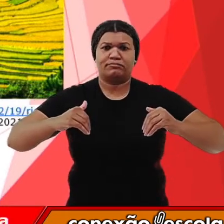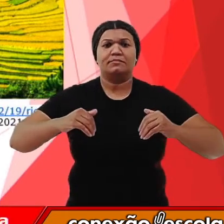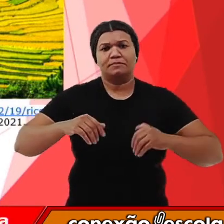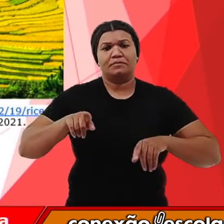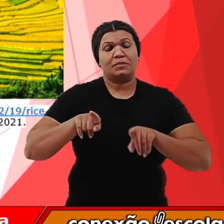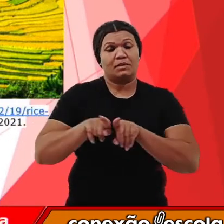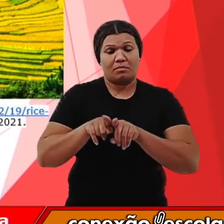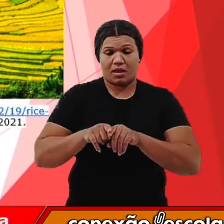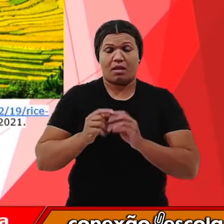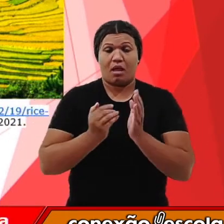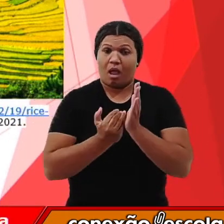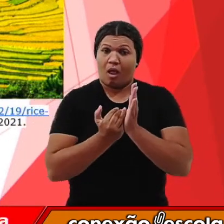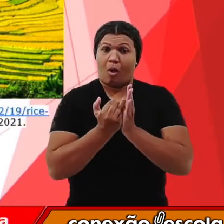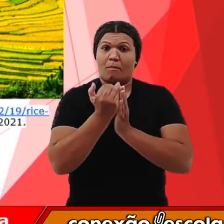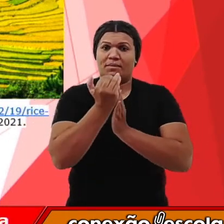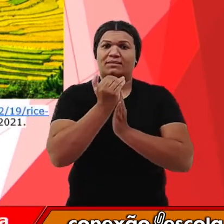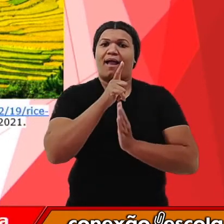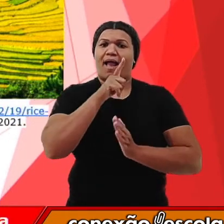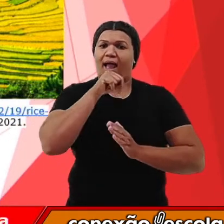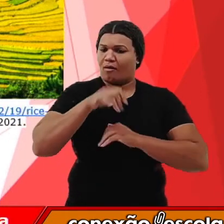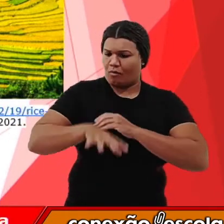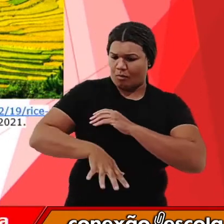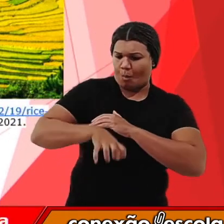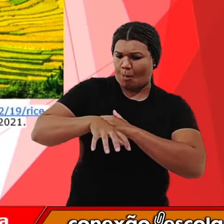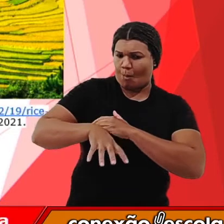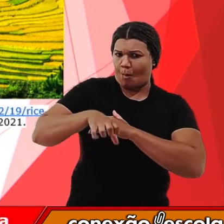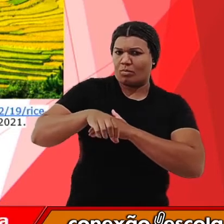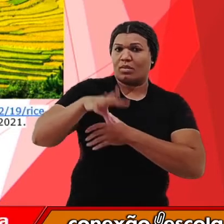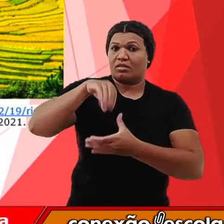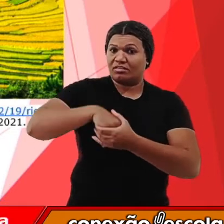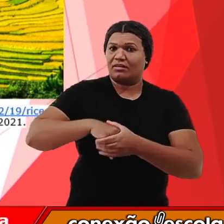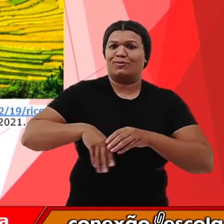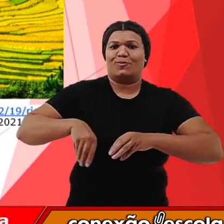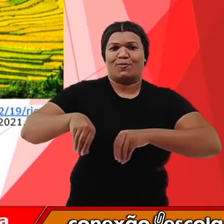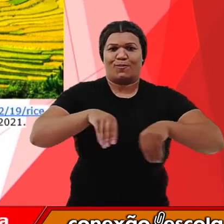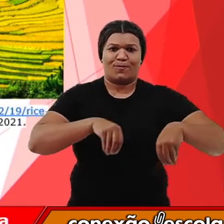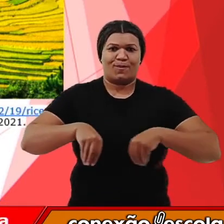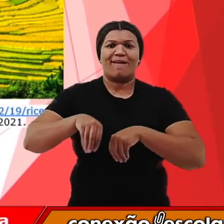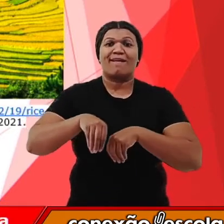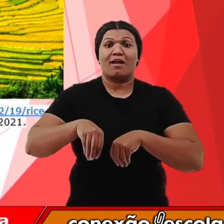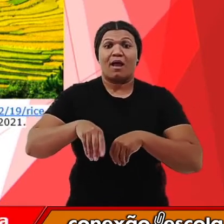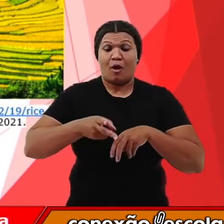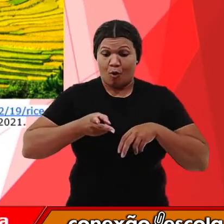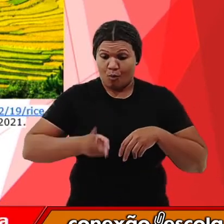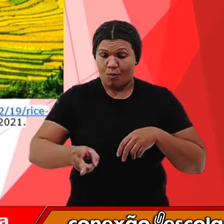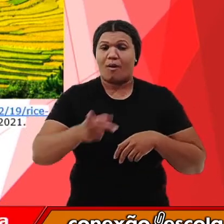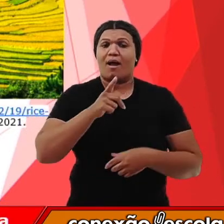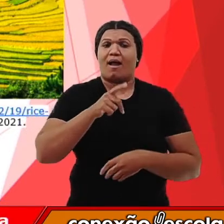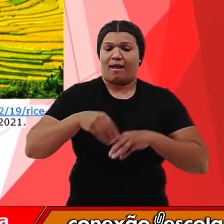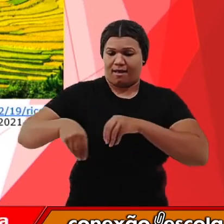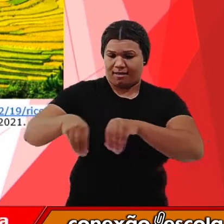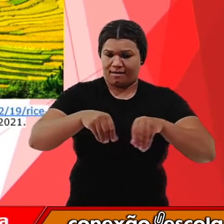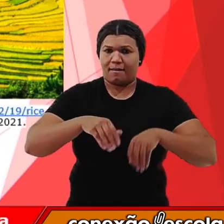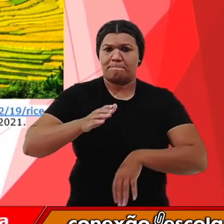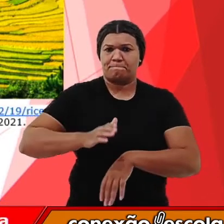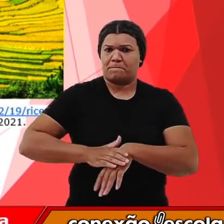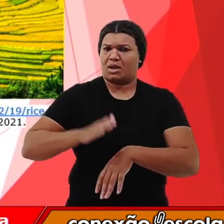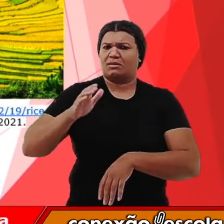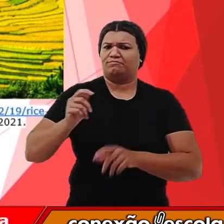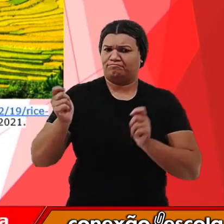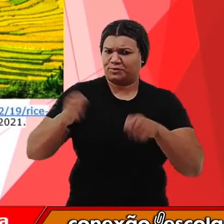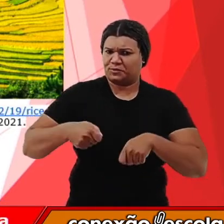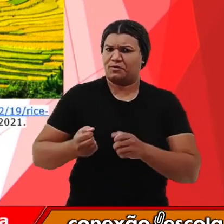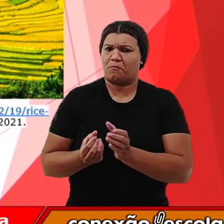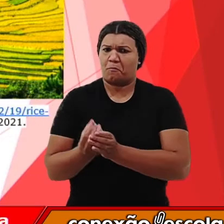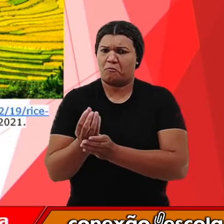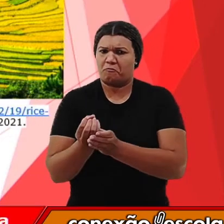retenção de água no solo e manter o solo mais fértil e produtivo. Os terraçamentos